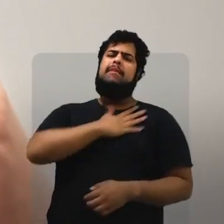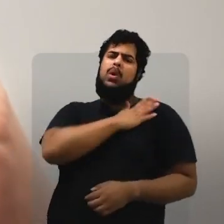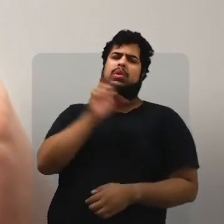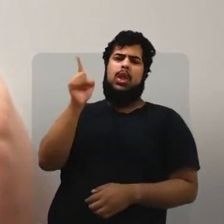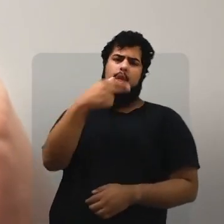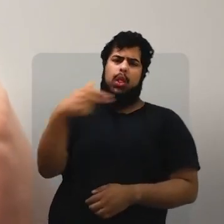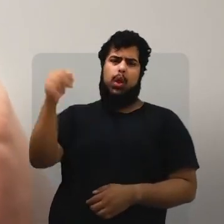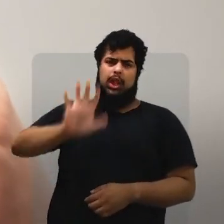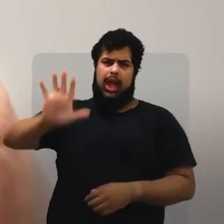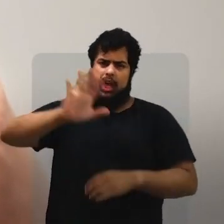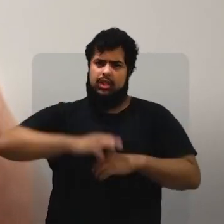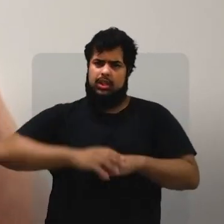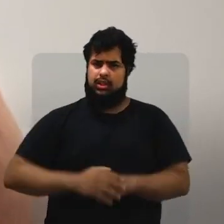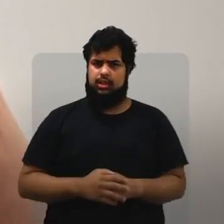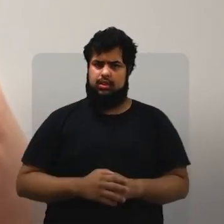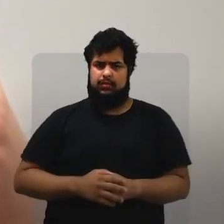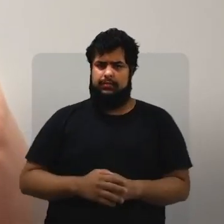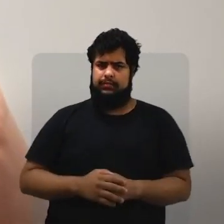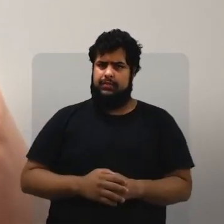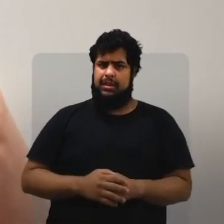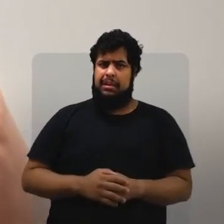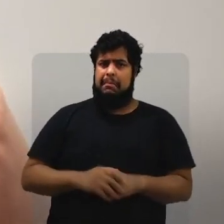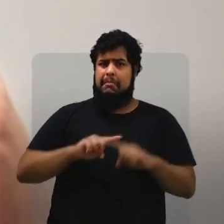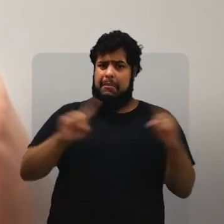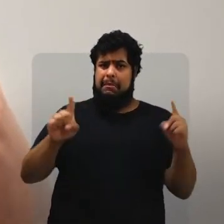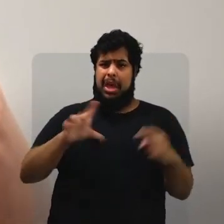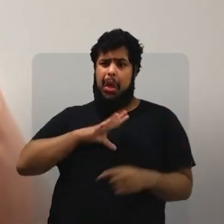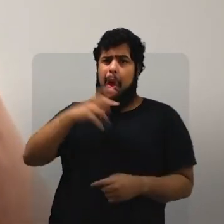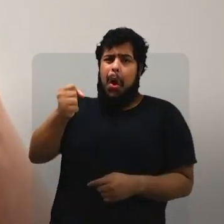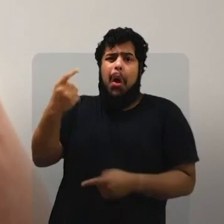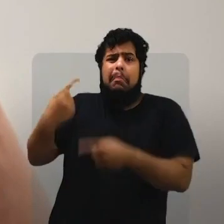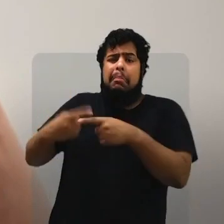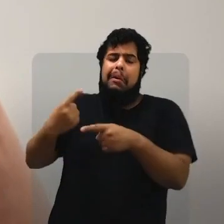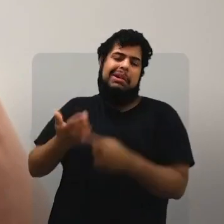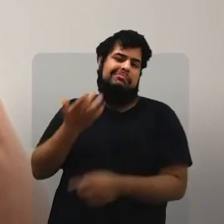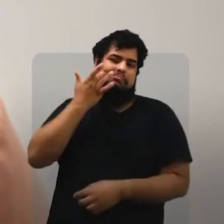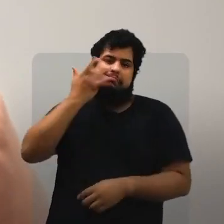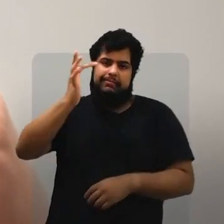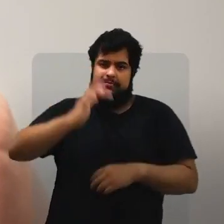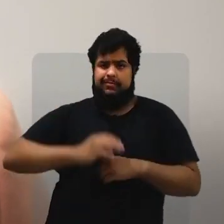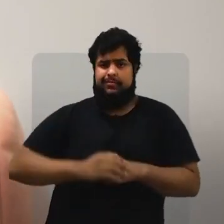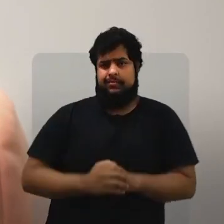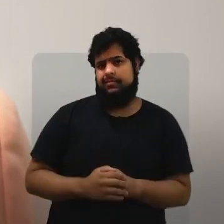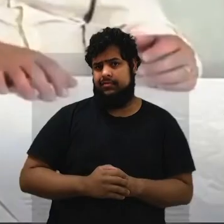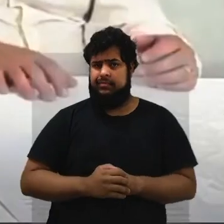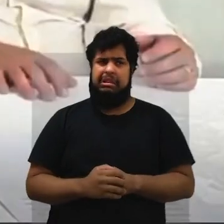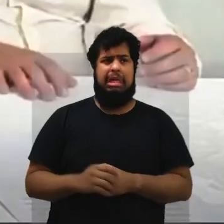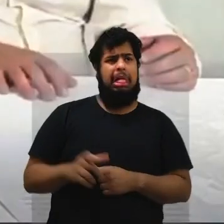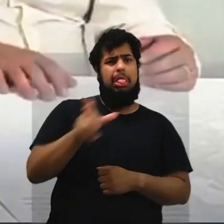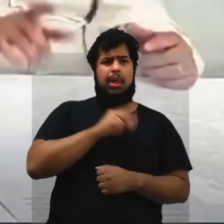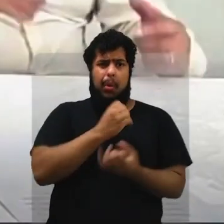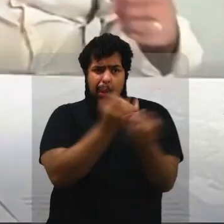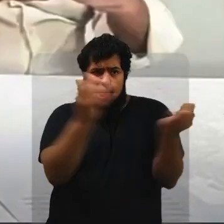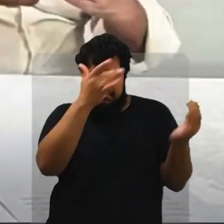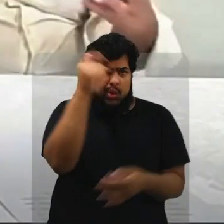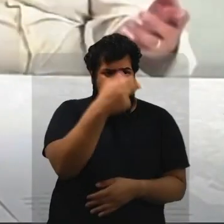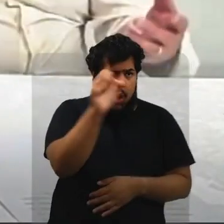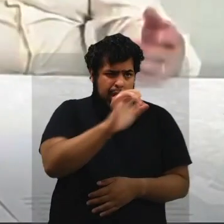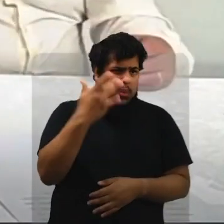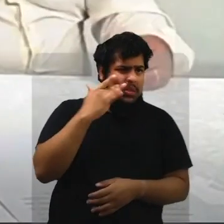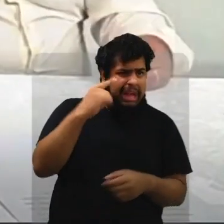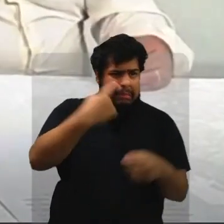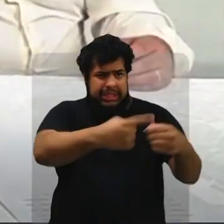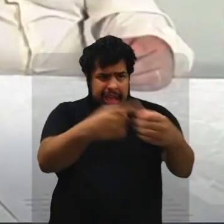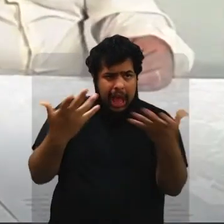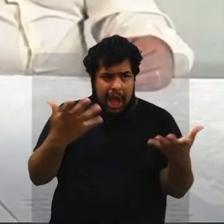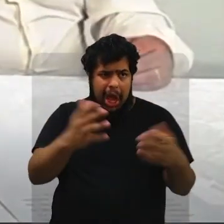nunca escondeu o preconceito que tem contra os nordestinos. Ninguém entende de onde vem tanta raiva do Nordeste. A gente pode arar aqui,